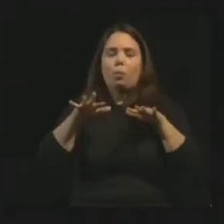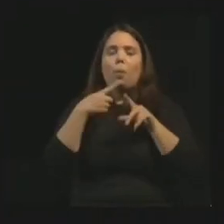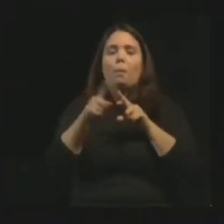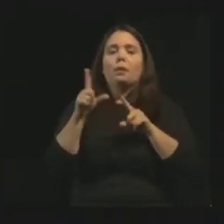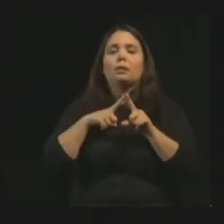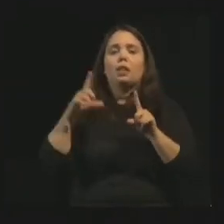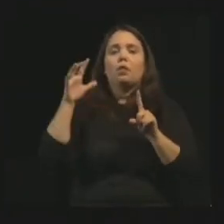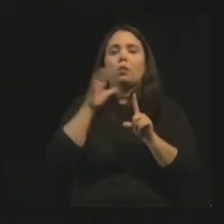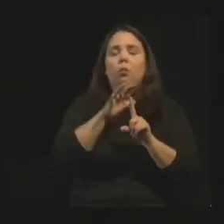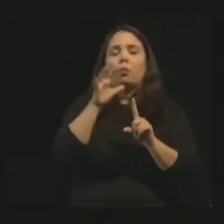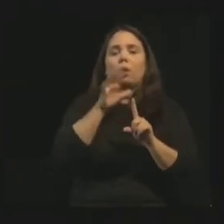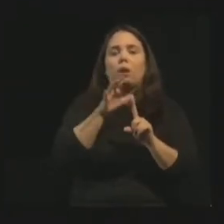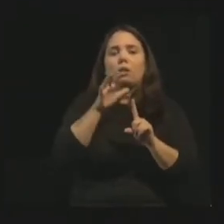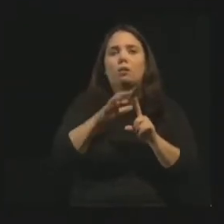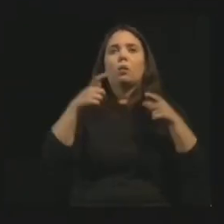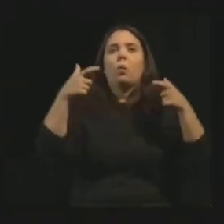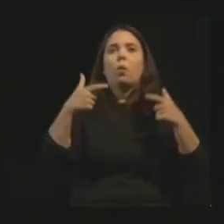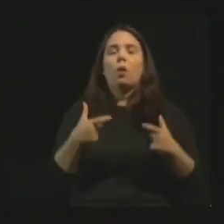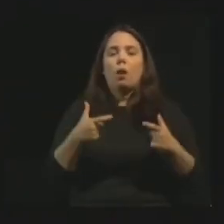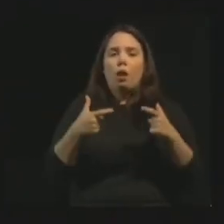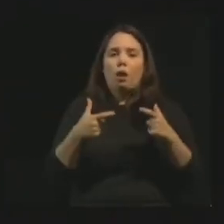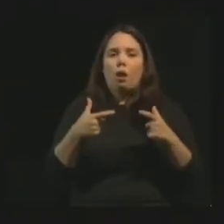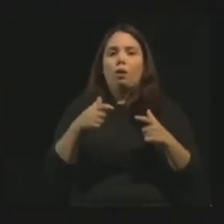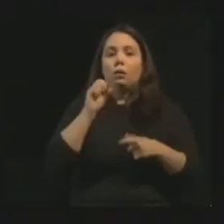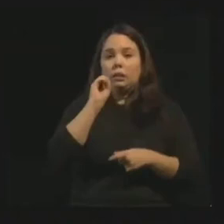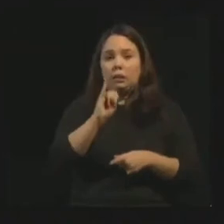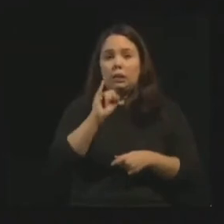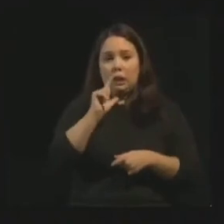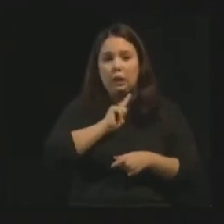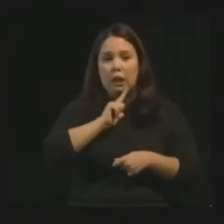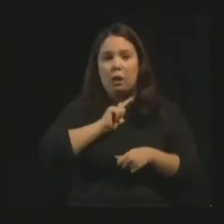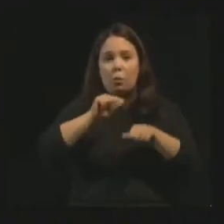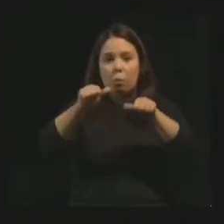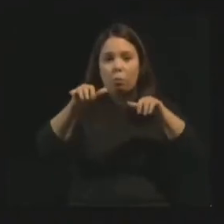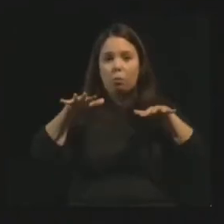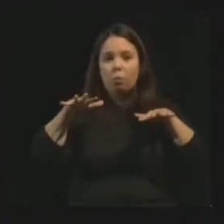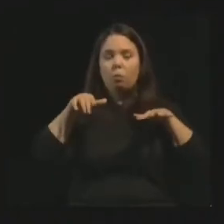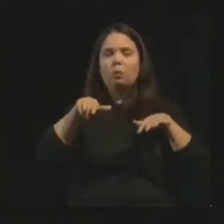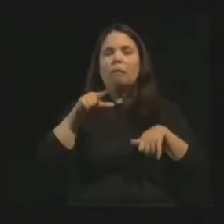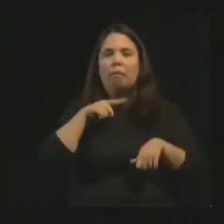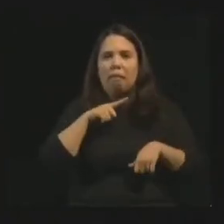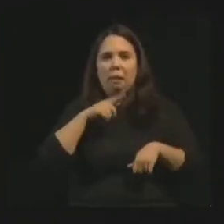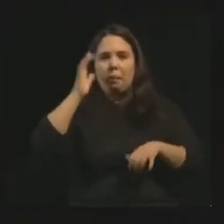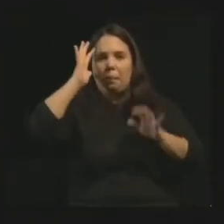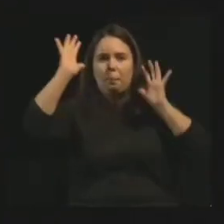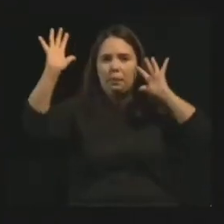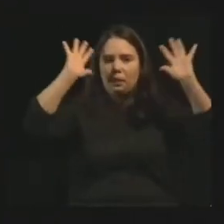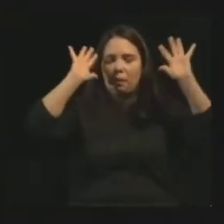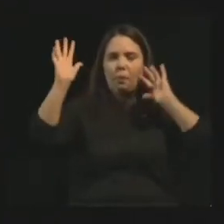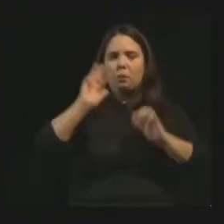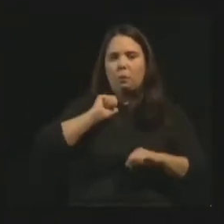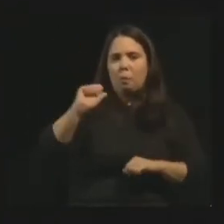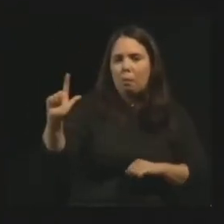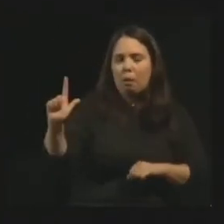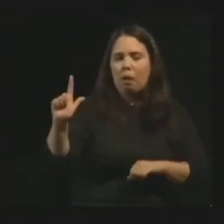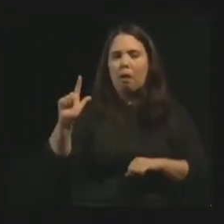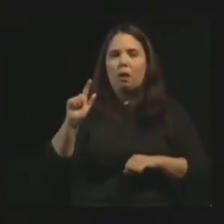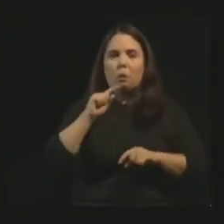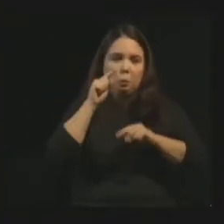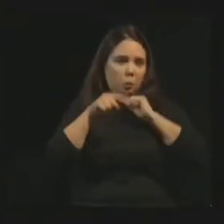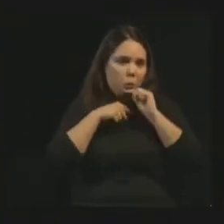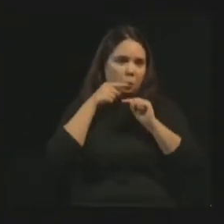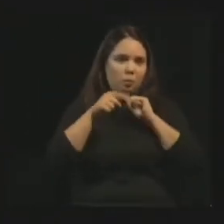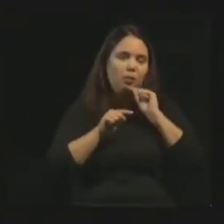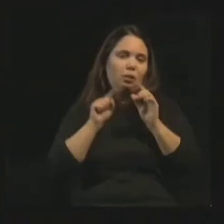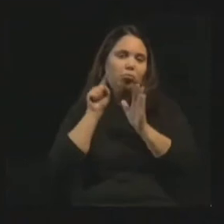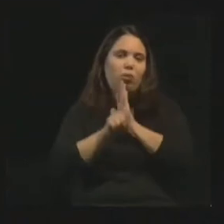meio também. Se há ali no público pessoas com maus pensamentos, duvidando, questionando,